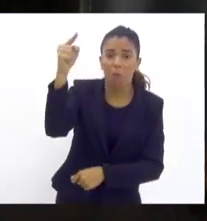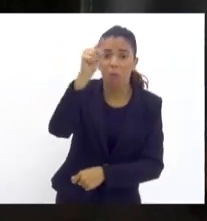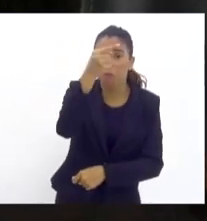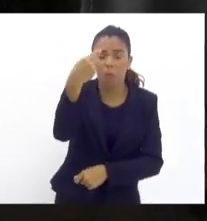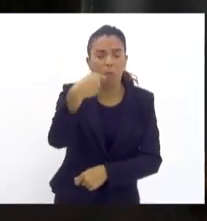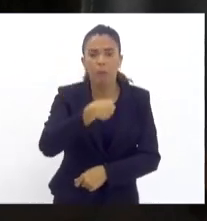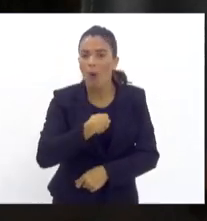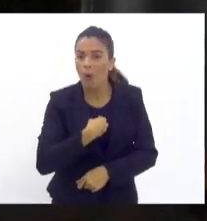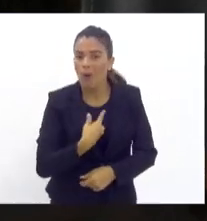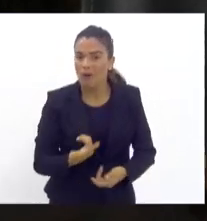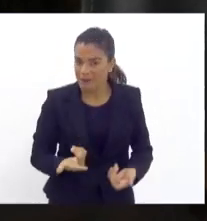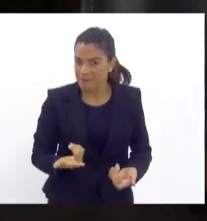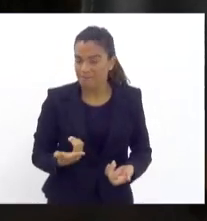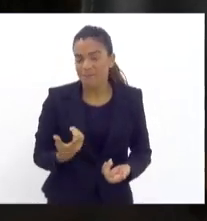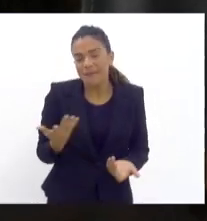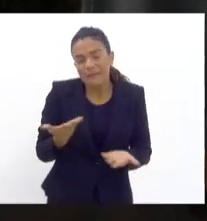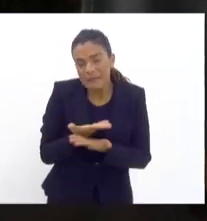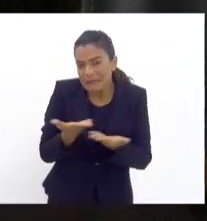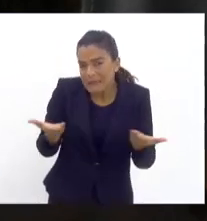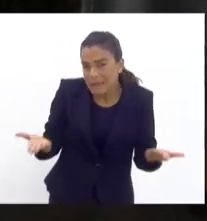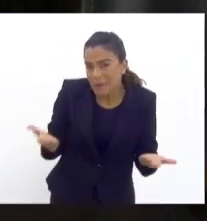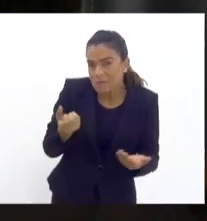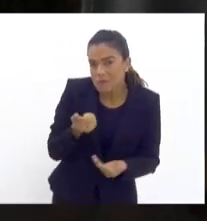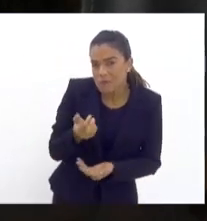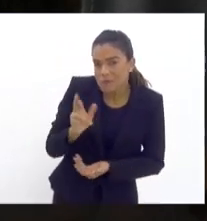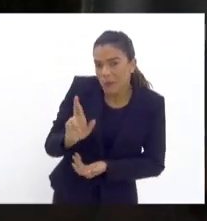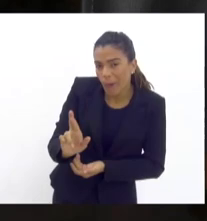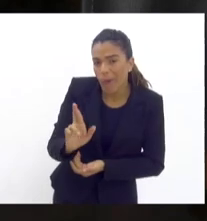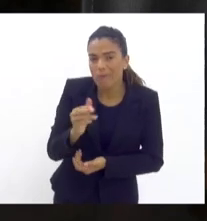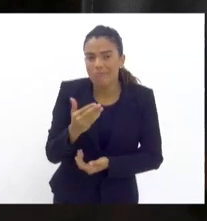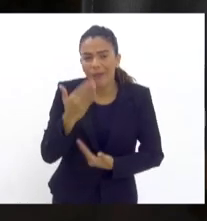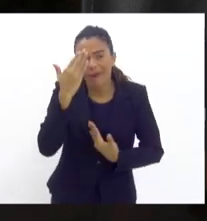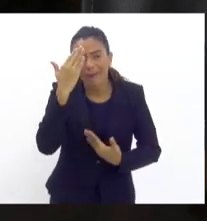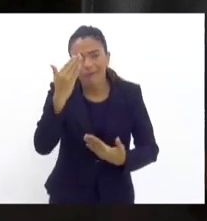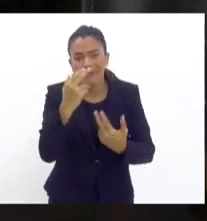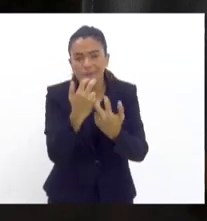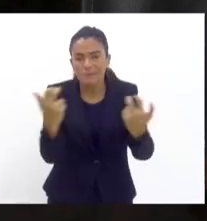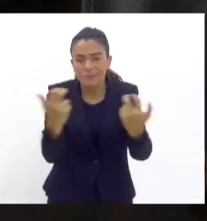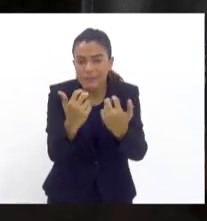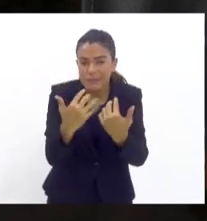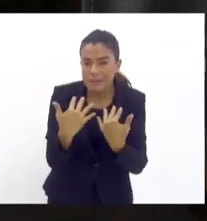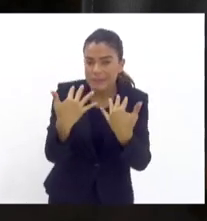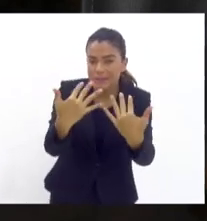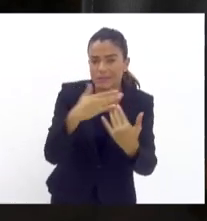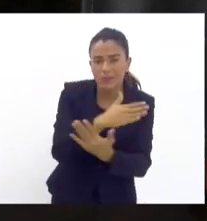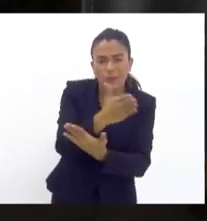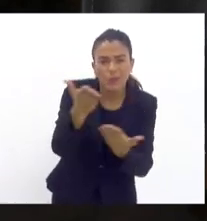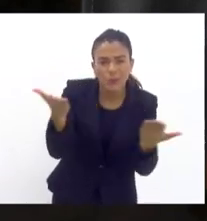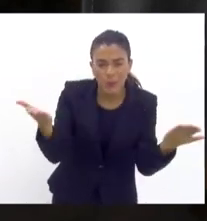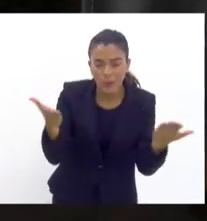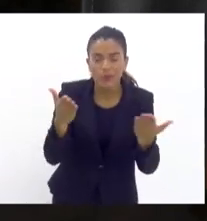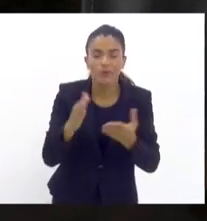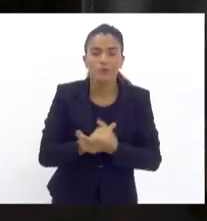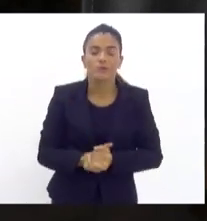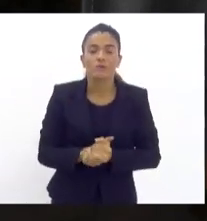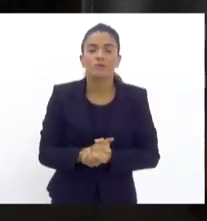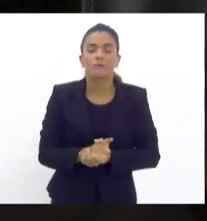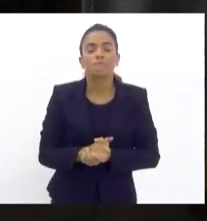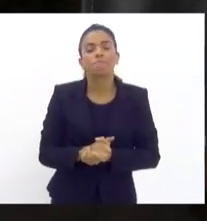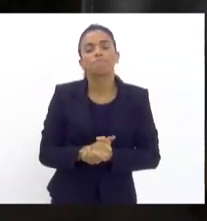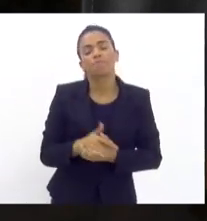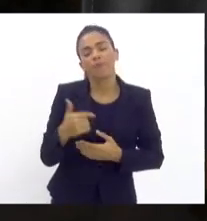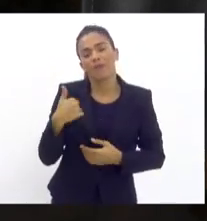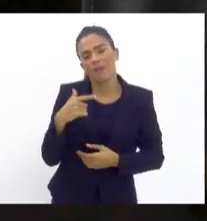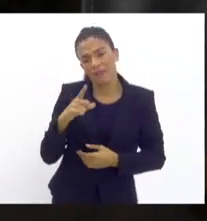Então, meus senhores, eu agradeço pela presença de todos vocês aqui, todos vocês, como eu